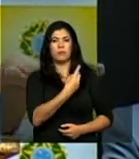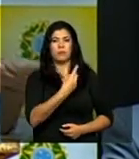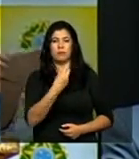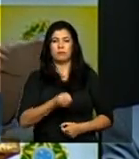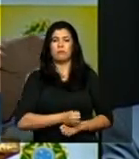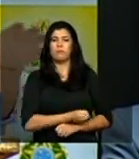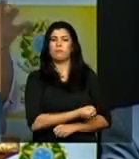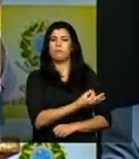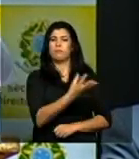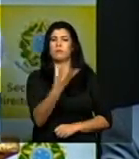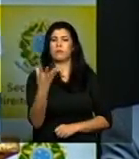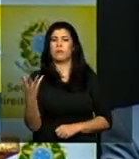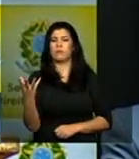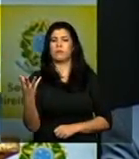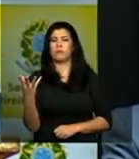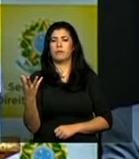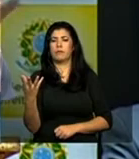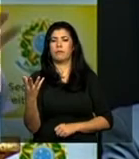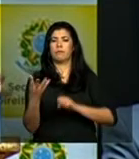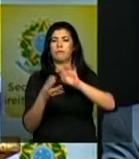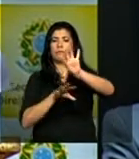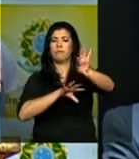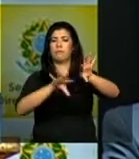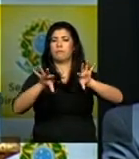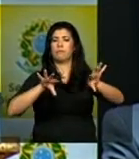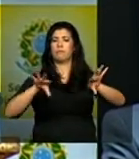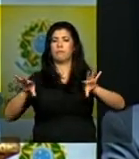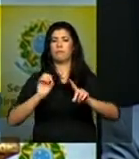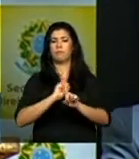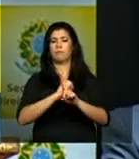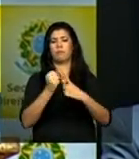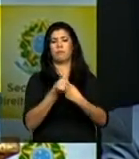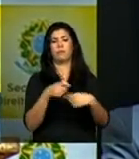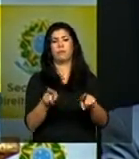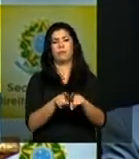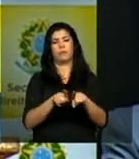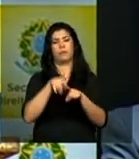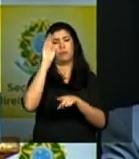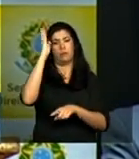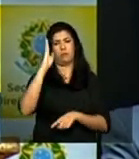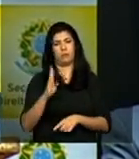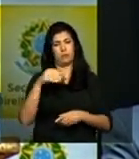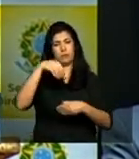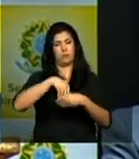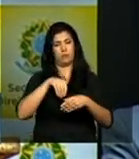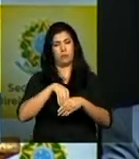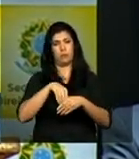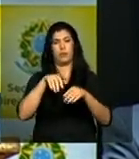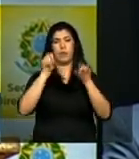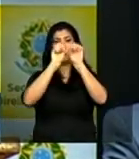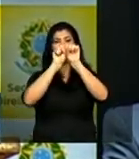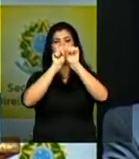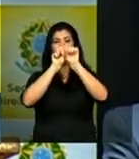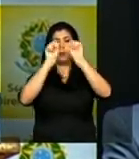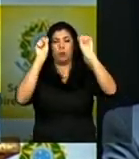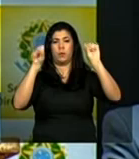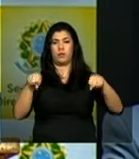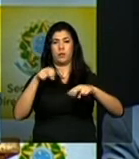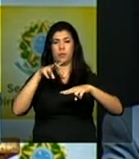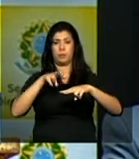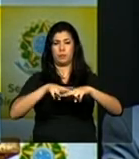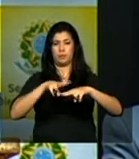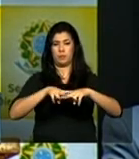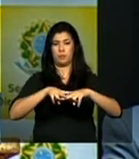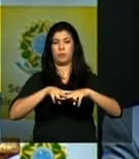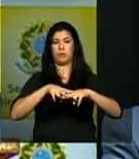inúmeros espaços da sociedade brasileira no sistema penitenciário na forma